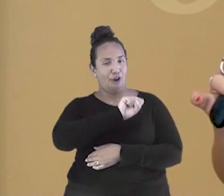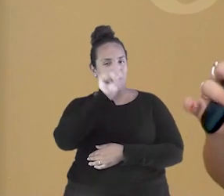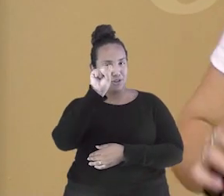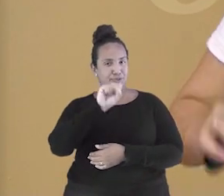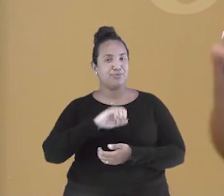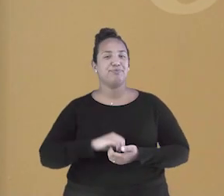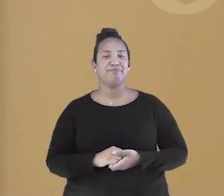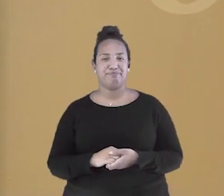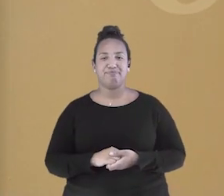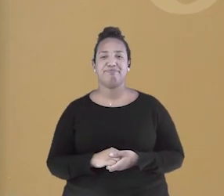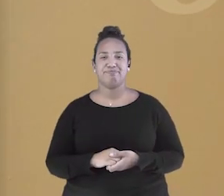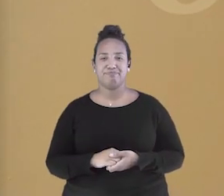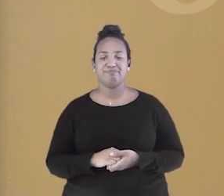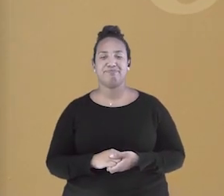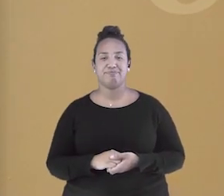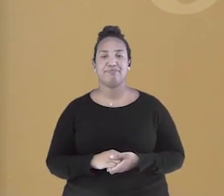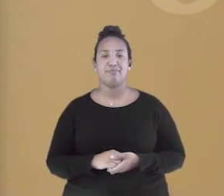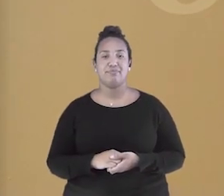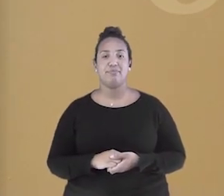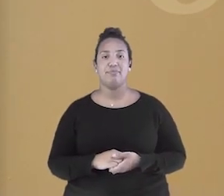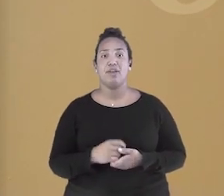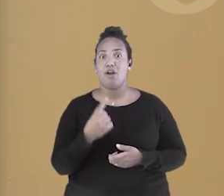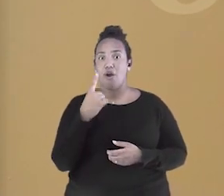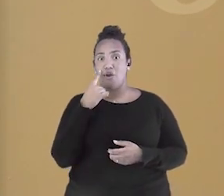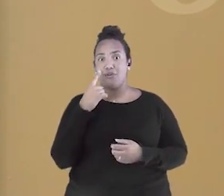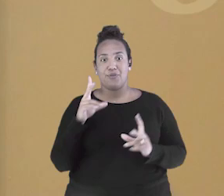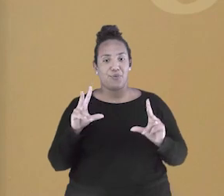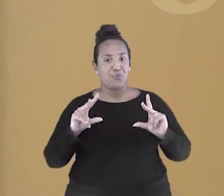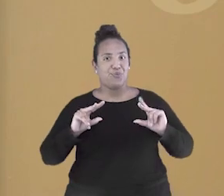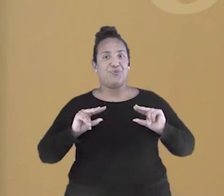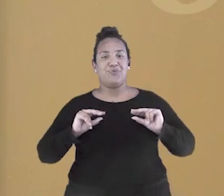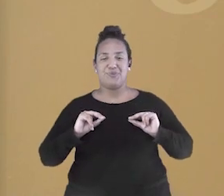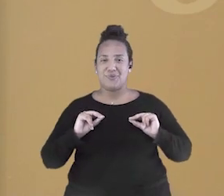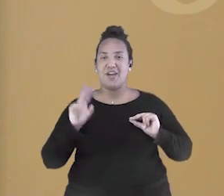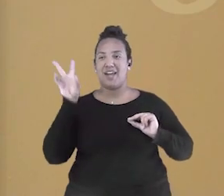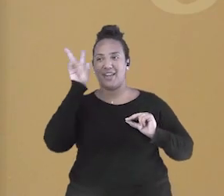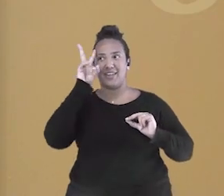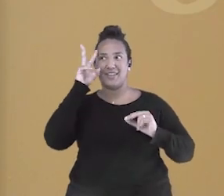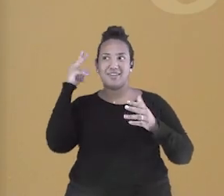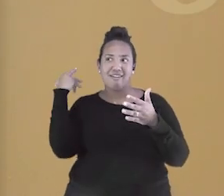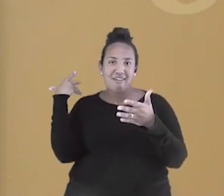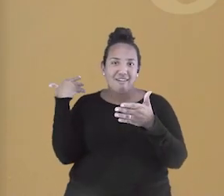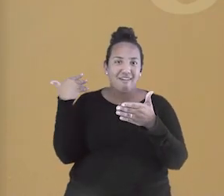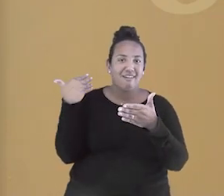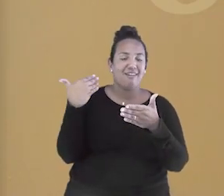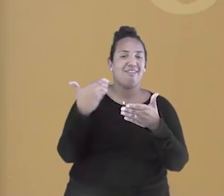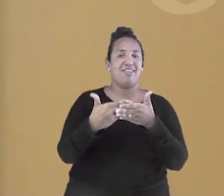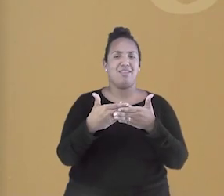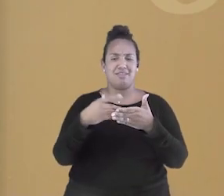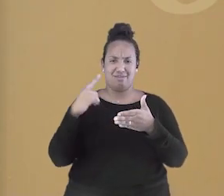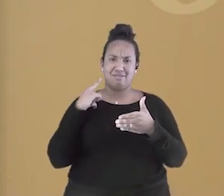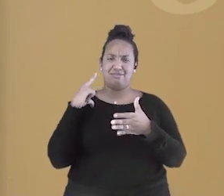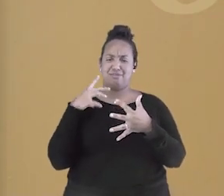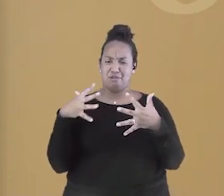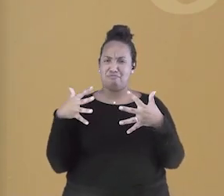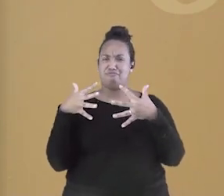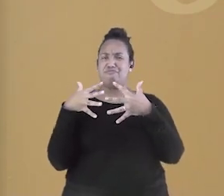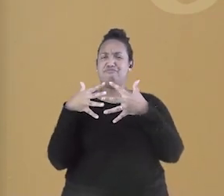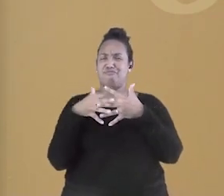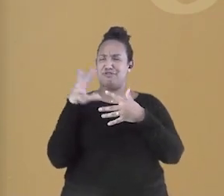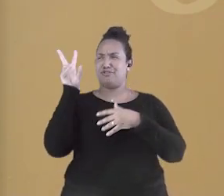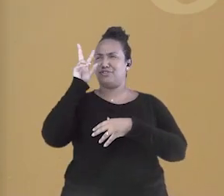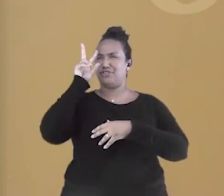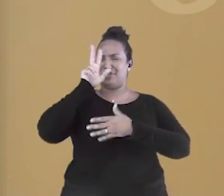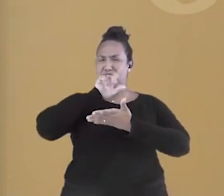Ufa! Deu para ver que a nossa história sempre está atrelada a uma boa confusão e algumas muitas outras histórias.